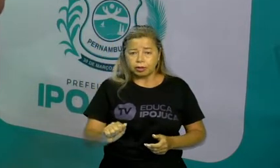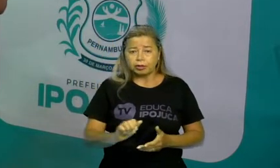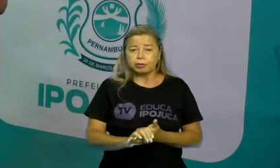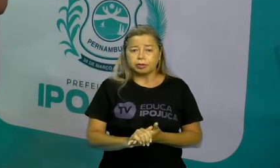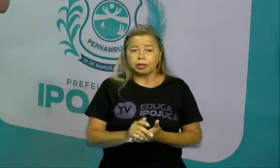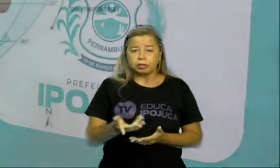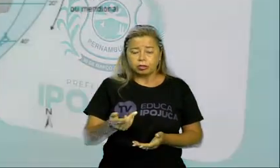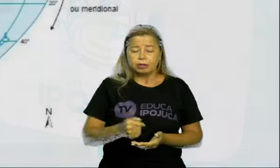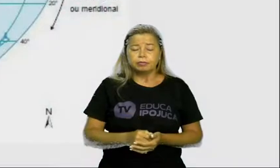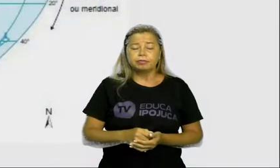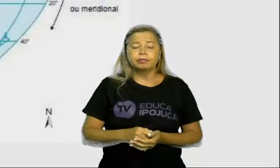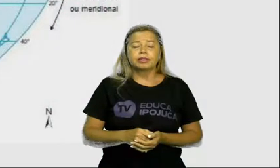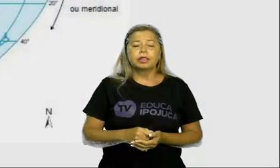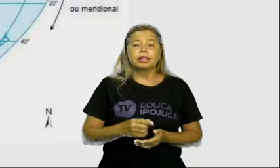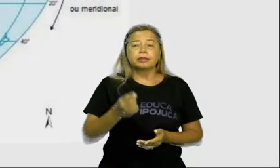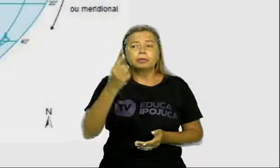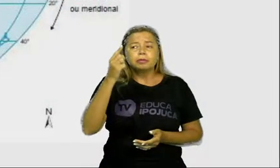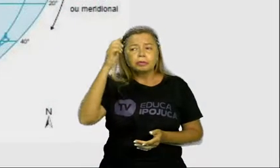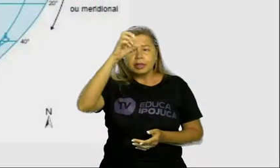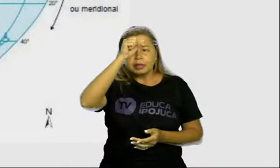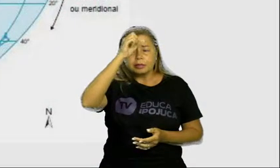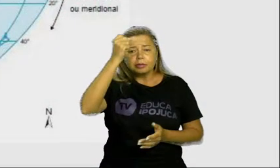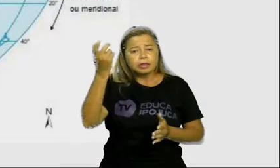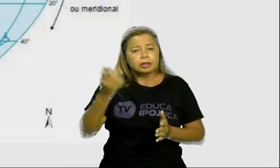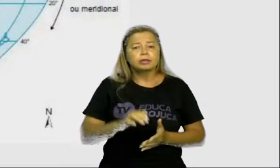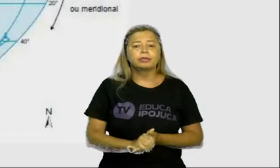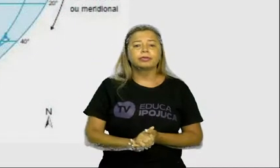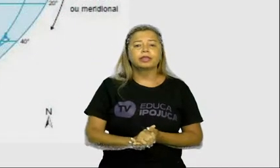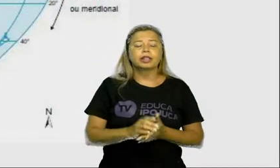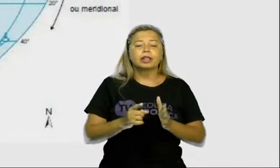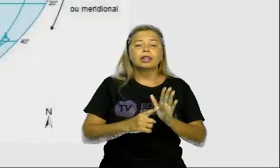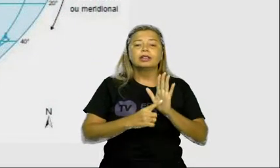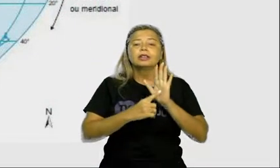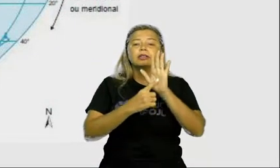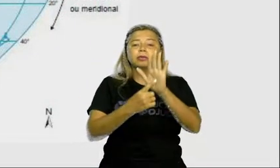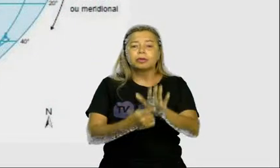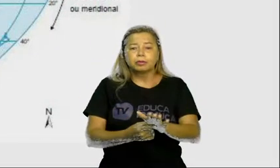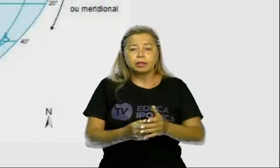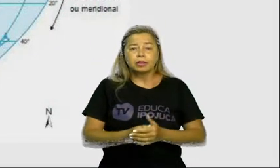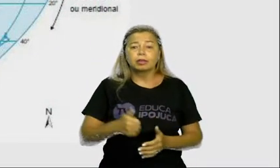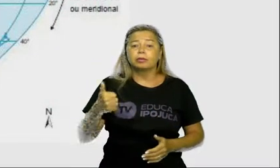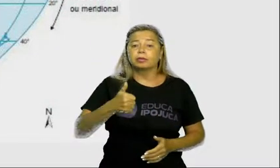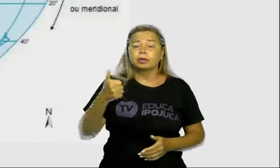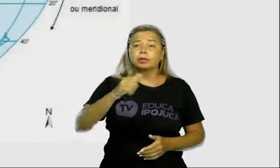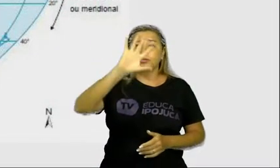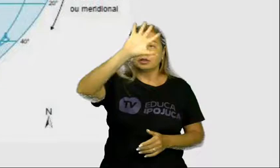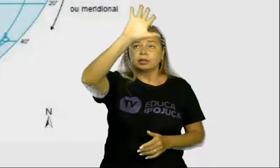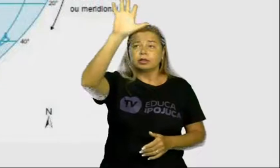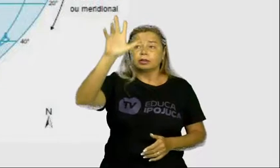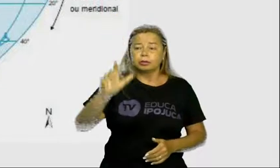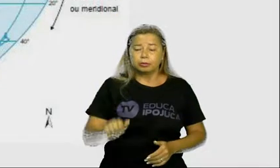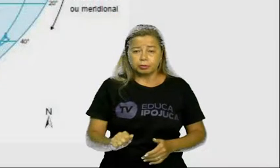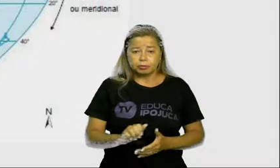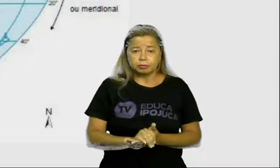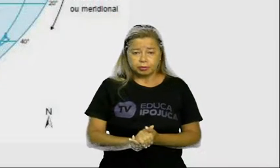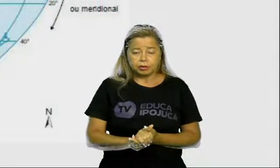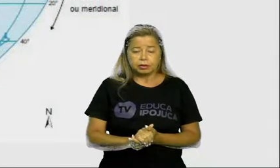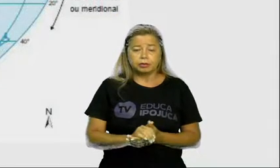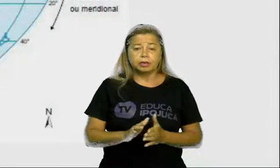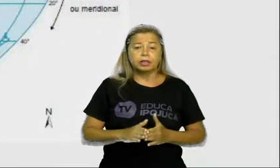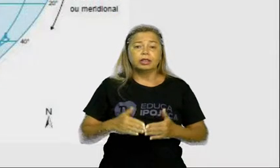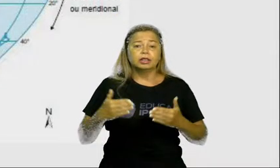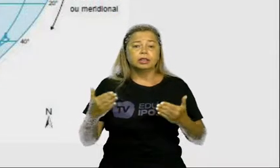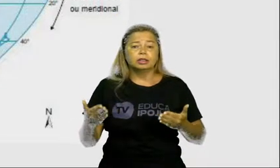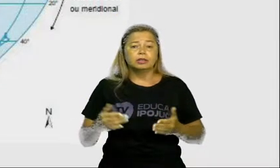Vamos ao primeiro mapa. Tem aqui para vocês um planisfério que ele vai mostrar a vocês onde está